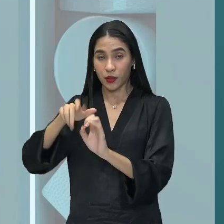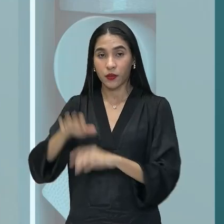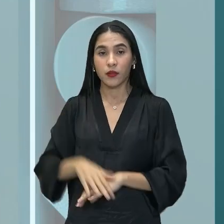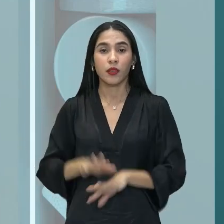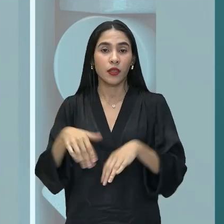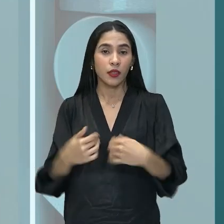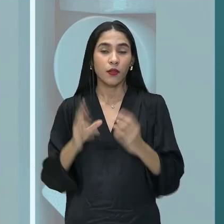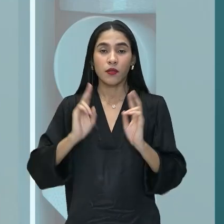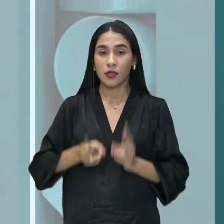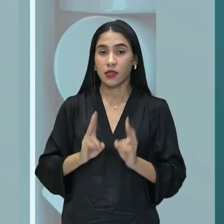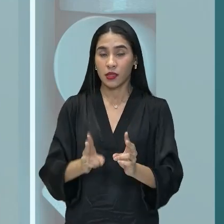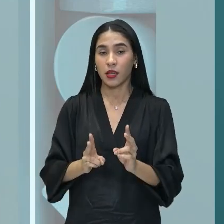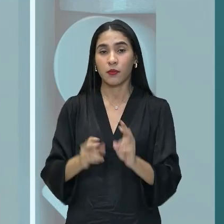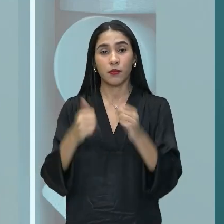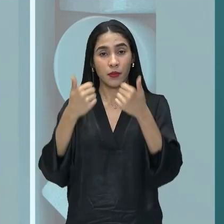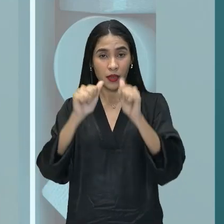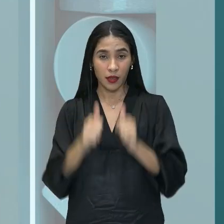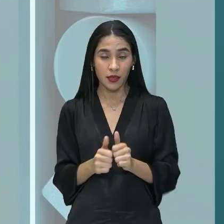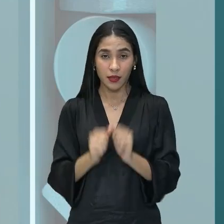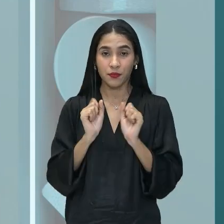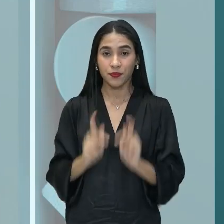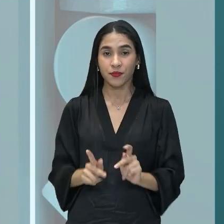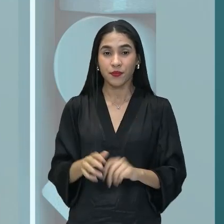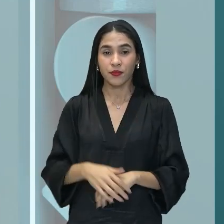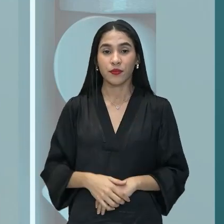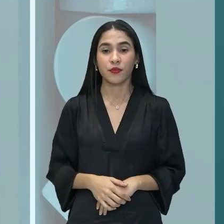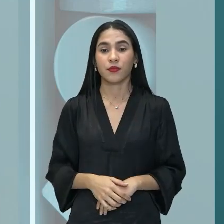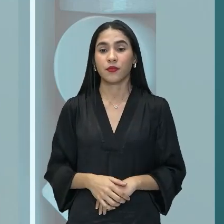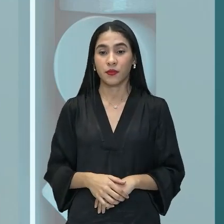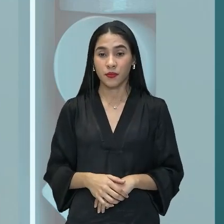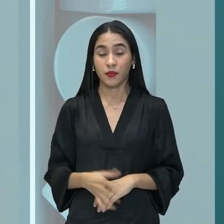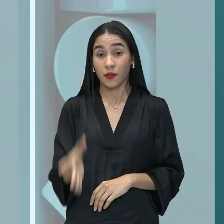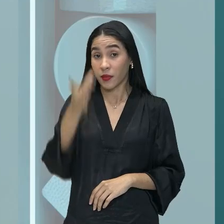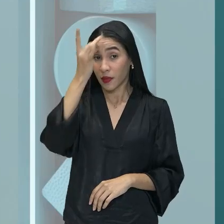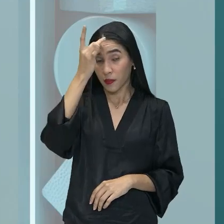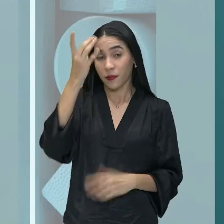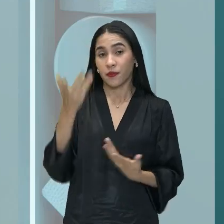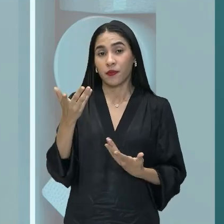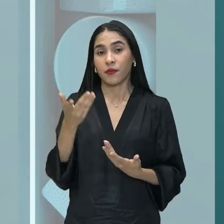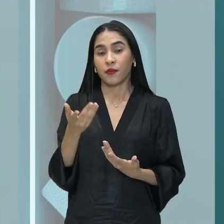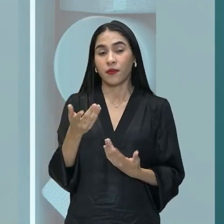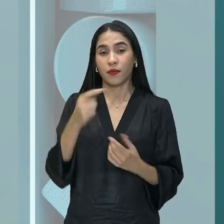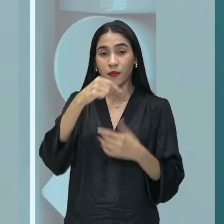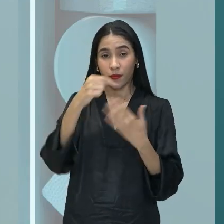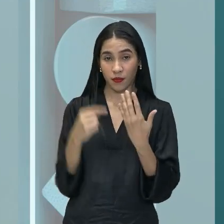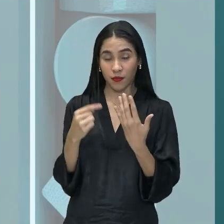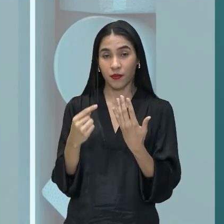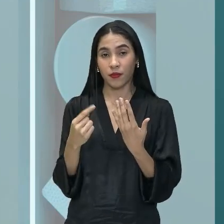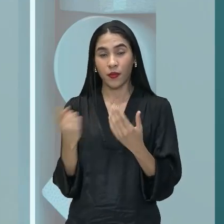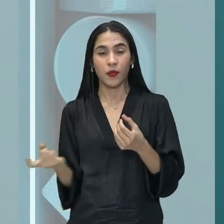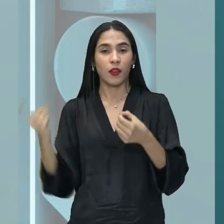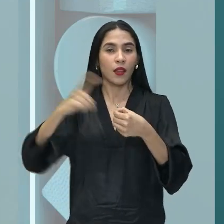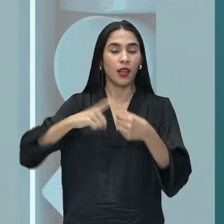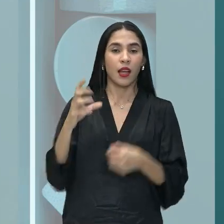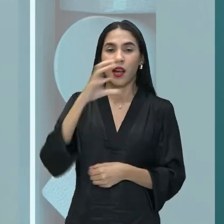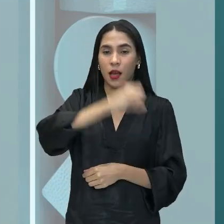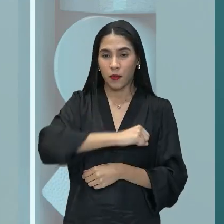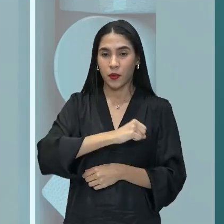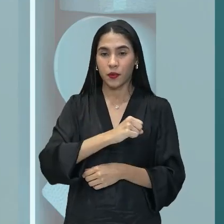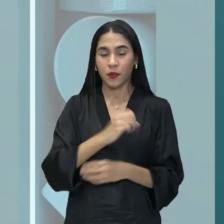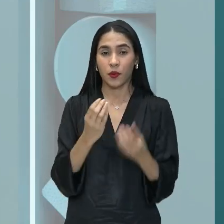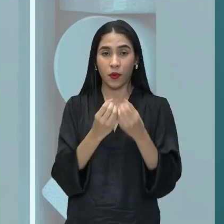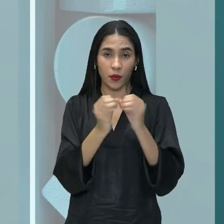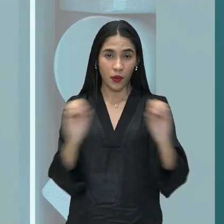sempre tem que analisar. Ok? Vamos fixar, já que mencionamos esses pontos, vamos voltar rapidinho lá na